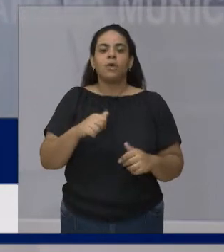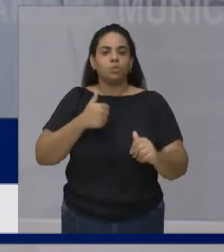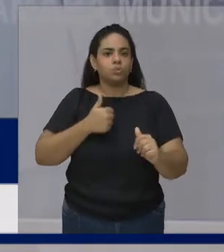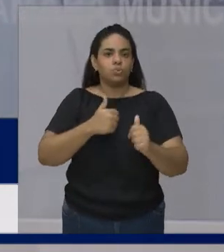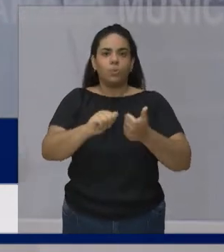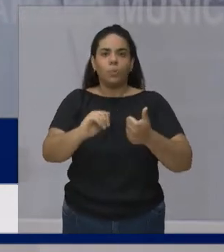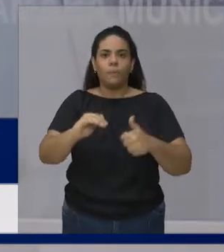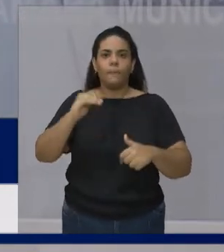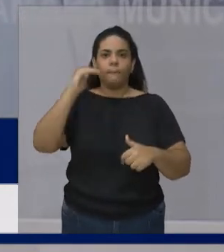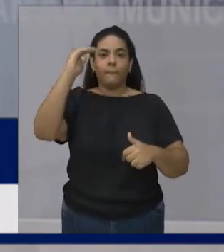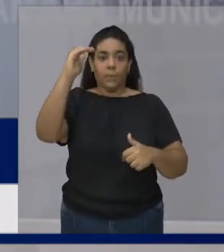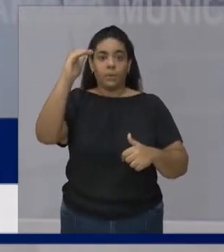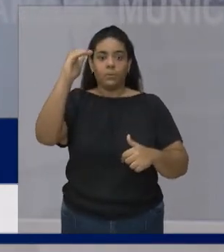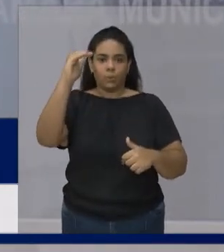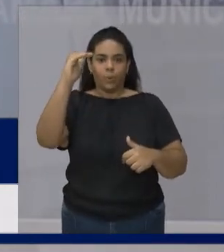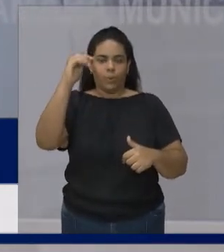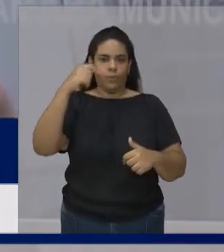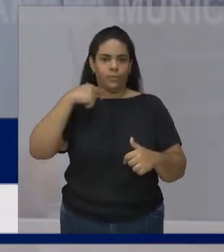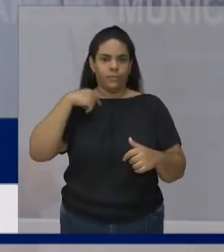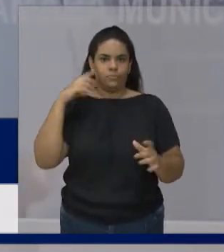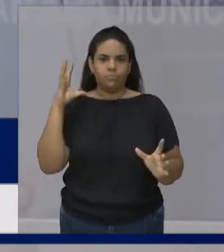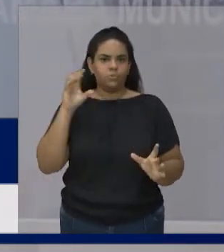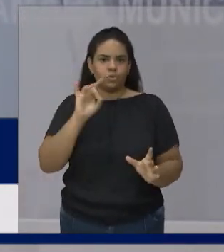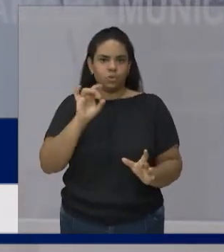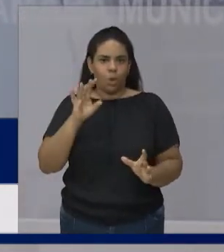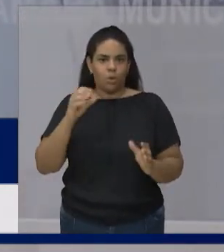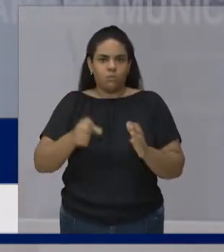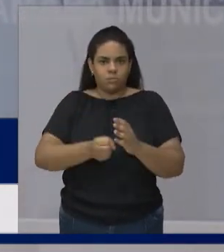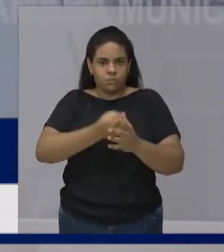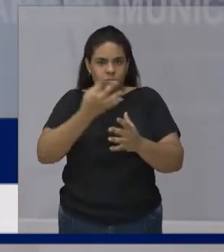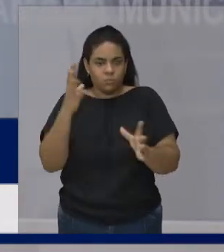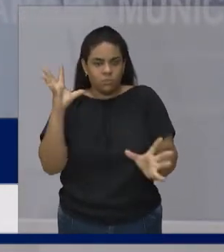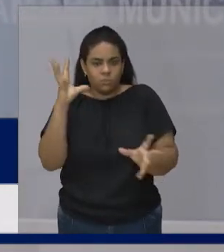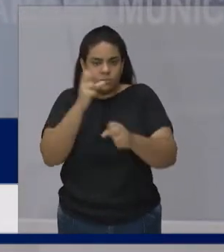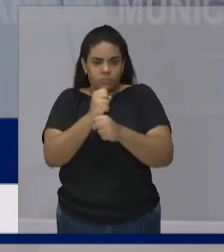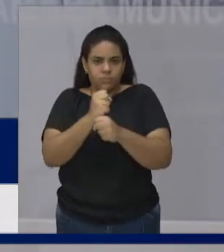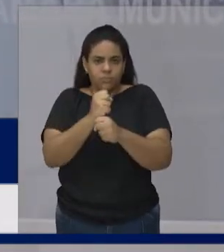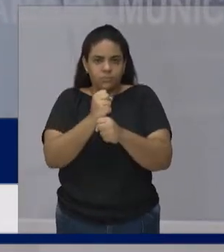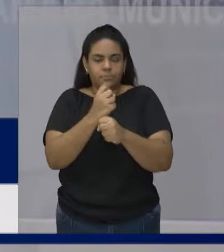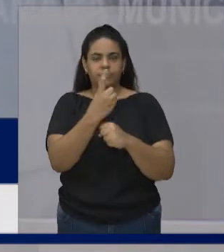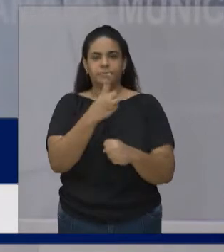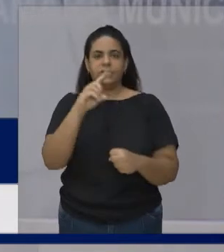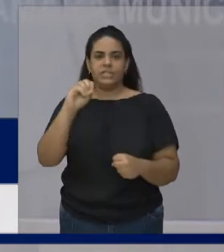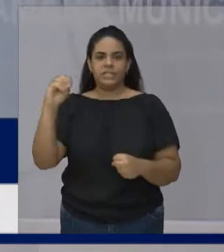Jogos para pan-americanos Jogos paralímpicos Dão 100 medalhas